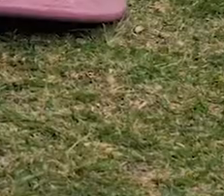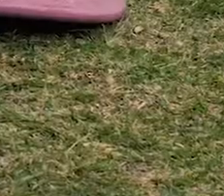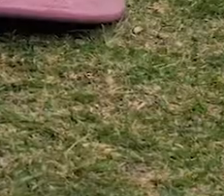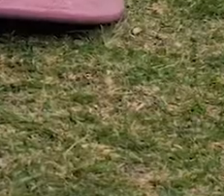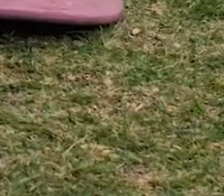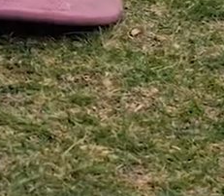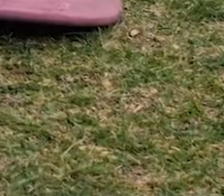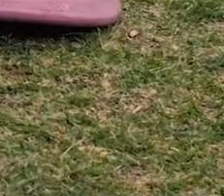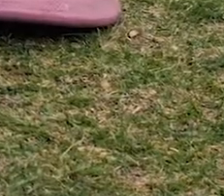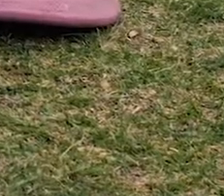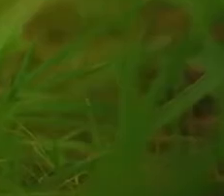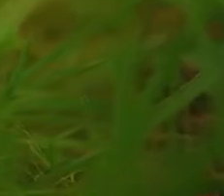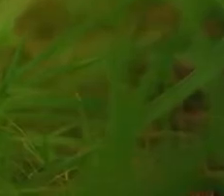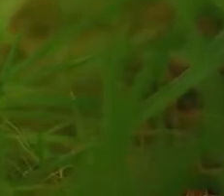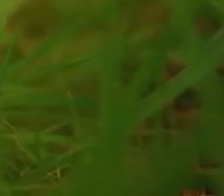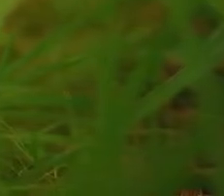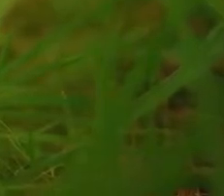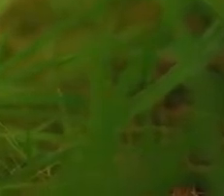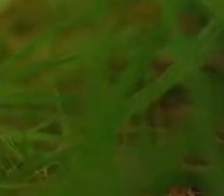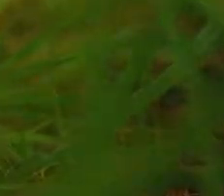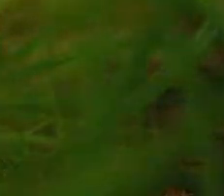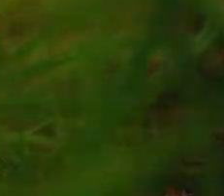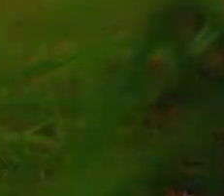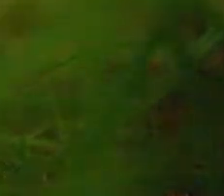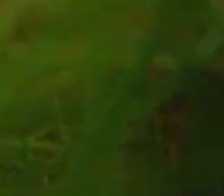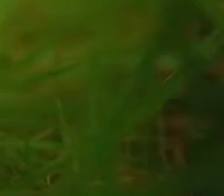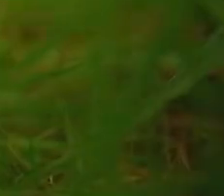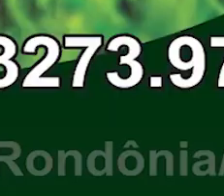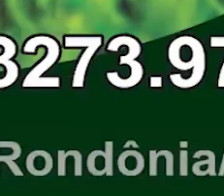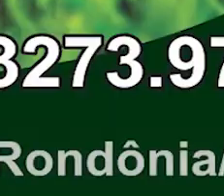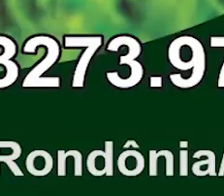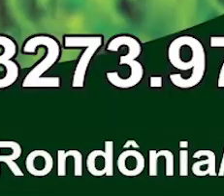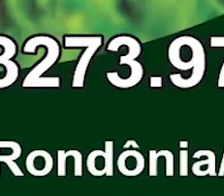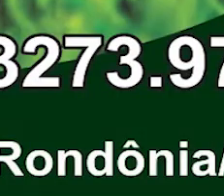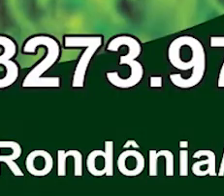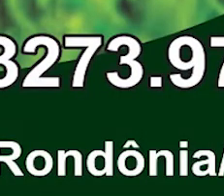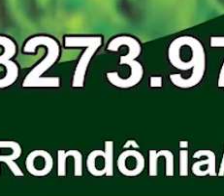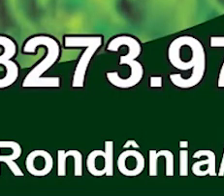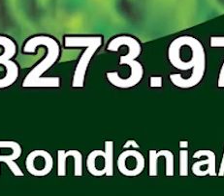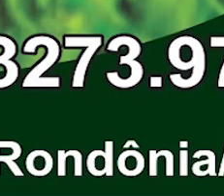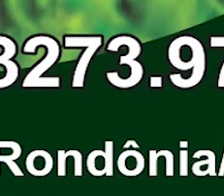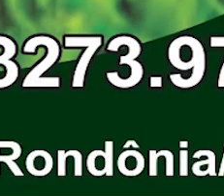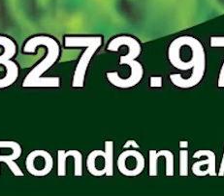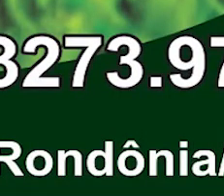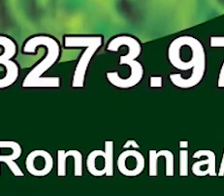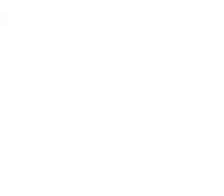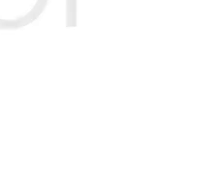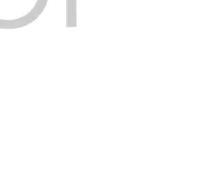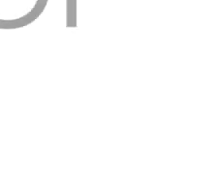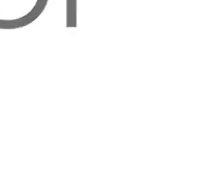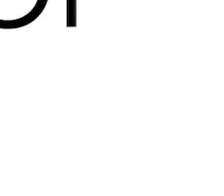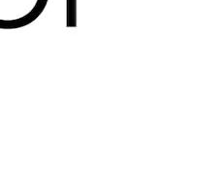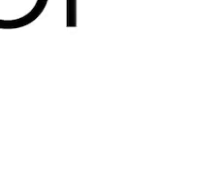domingos Das 8h ao meio-dia Agropecuária do Ézio Aqui tem muita opção Para o seu pet